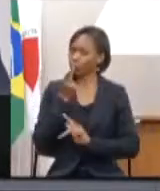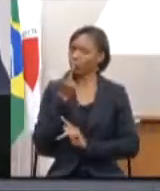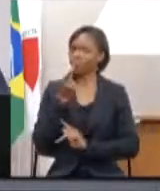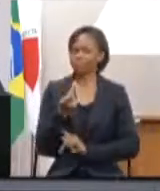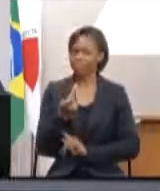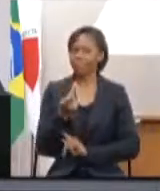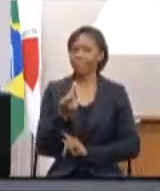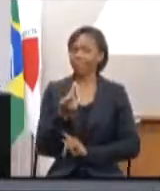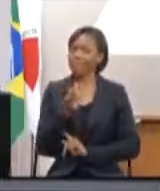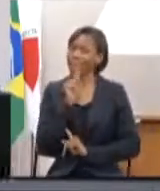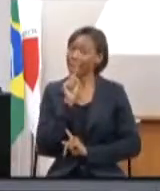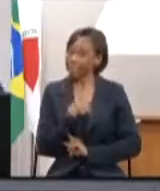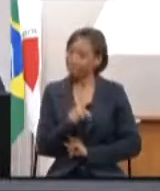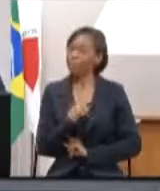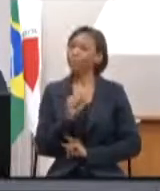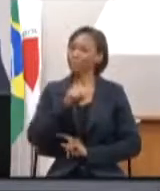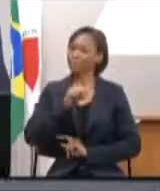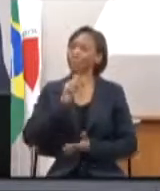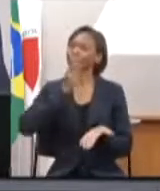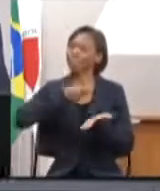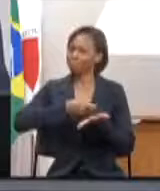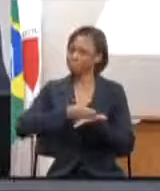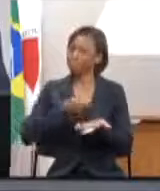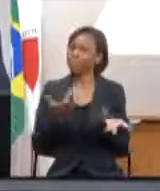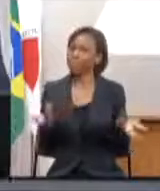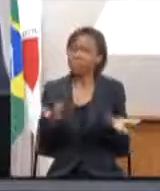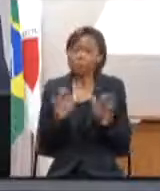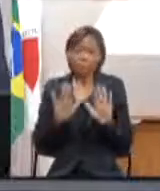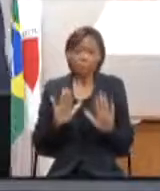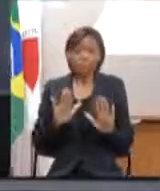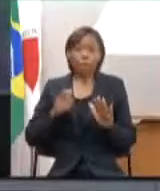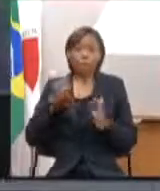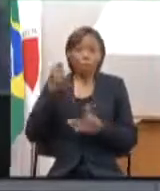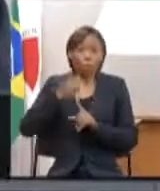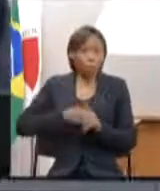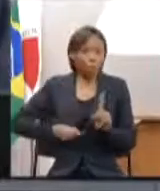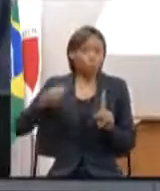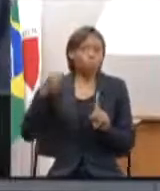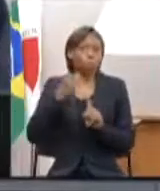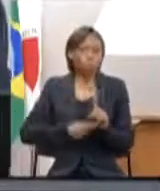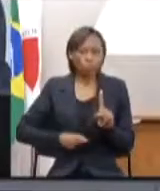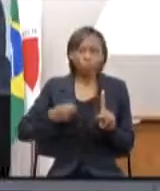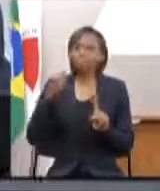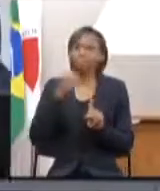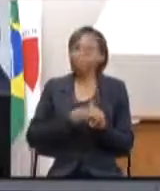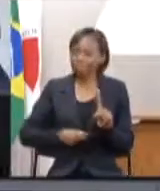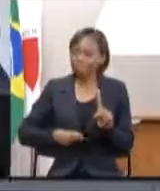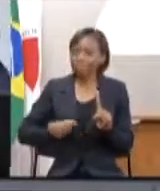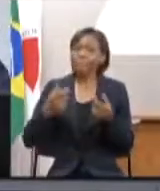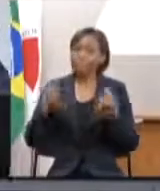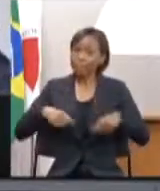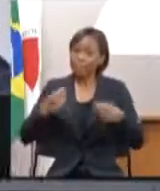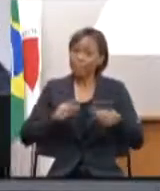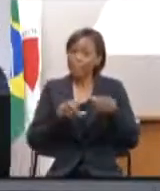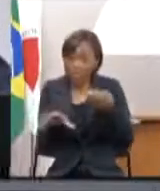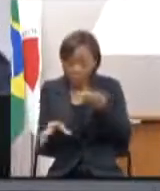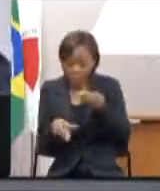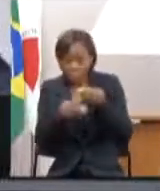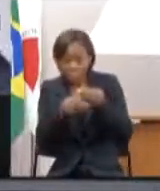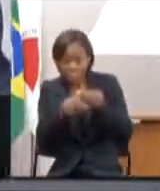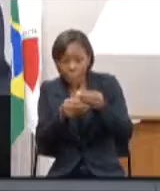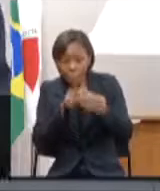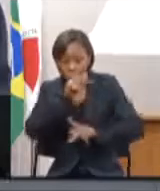a sua opção essa deveria ser impositiva aliás Virgília é uma luta que eu quero travar aqui para a gente tornar a emenda popular